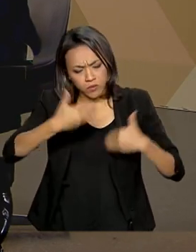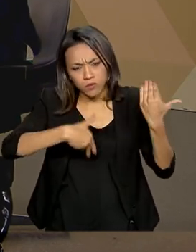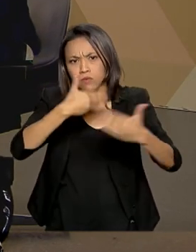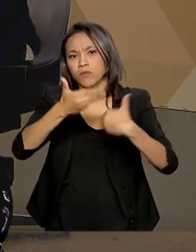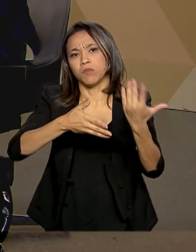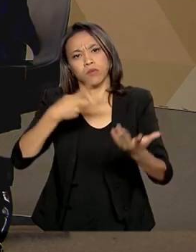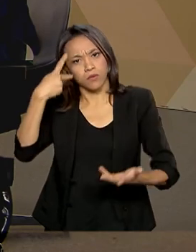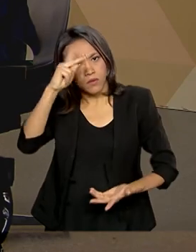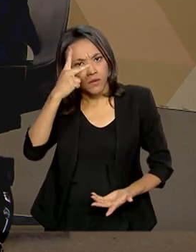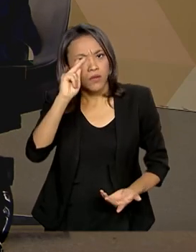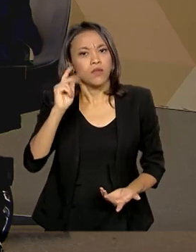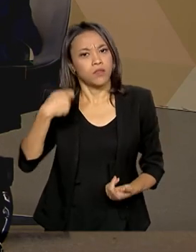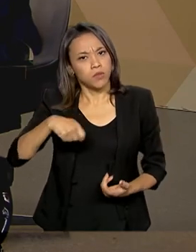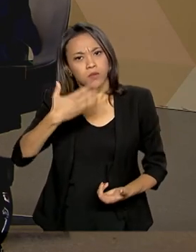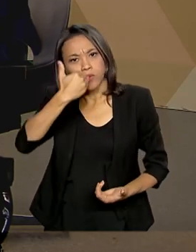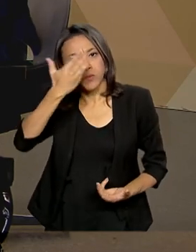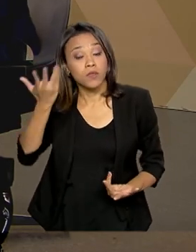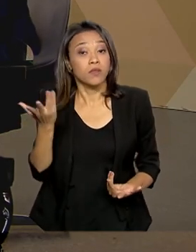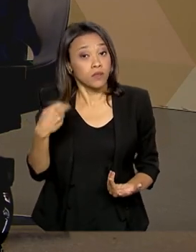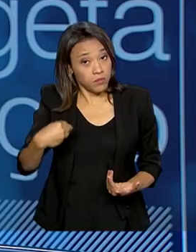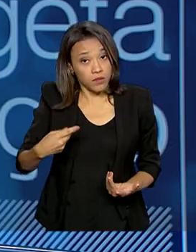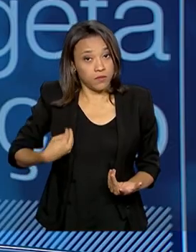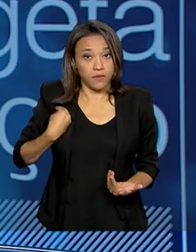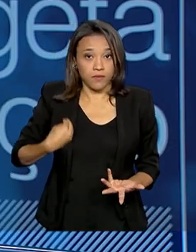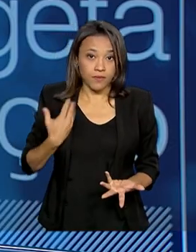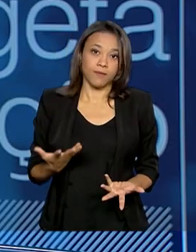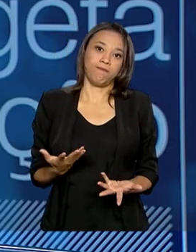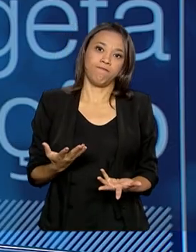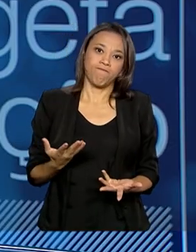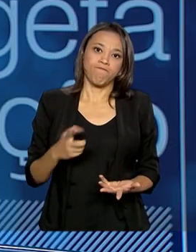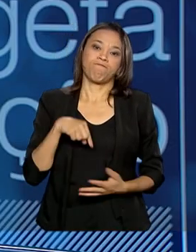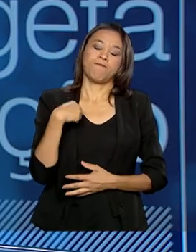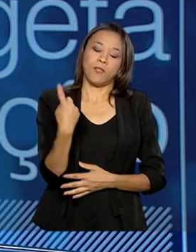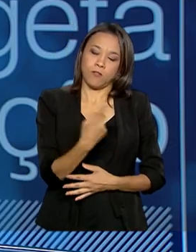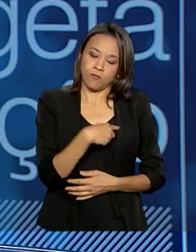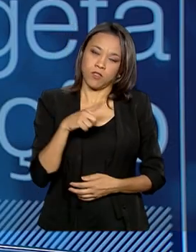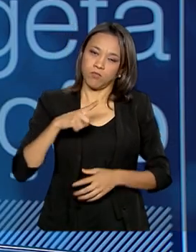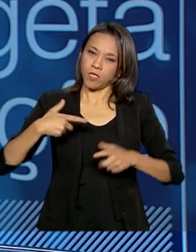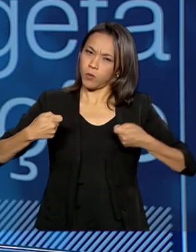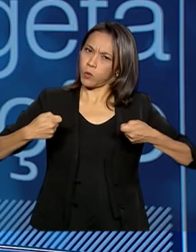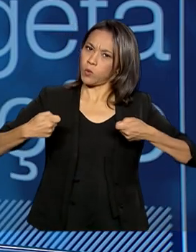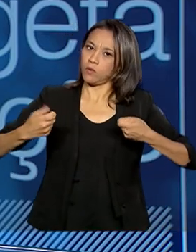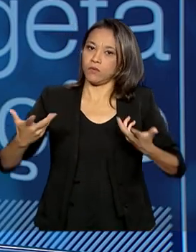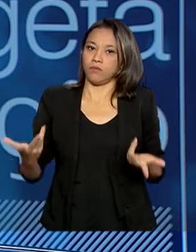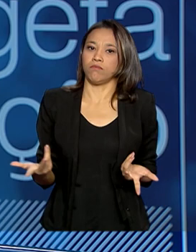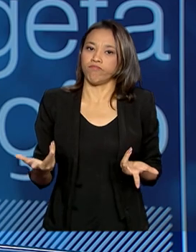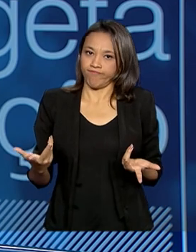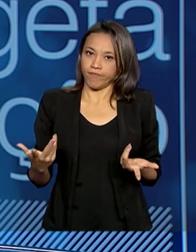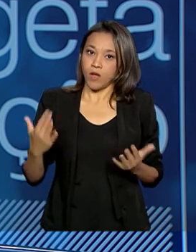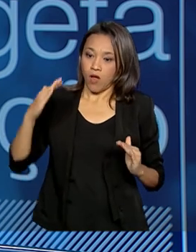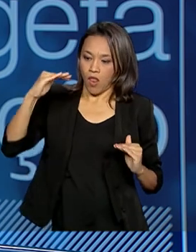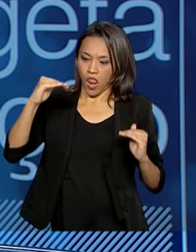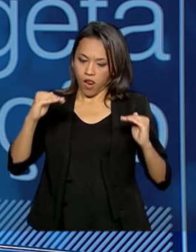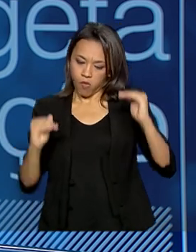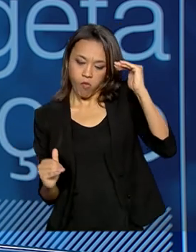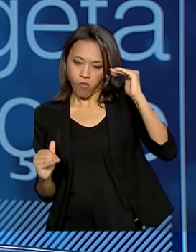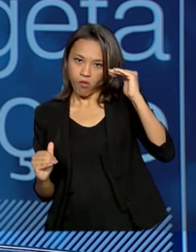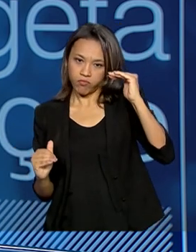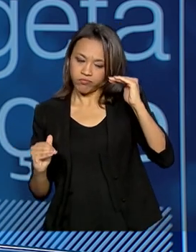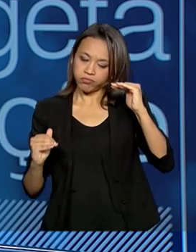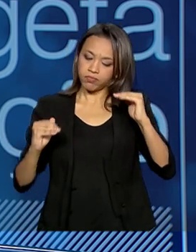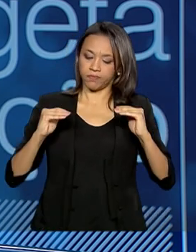eles precisam comer, eles precisam viver. E a gente tem que ter o equilíbrio, a preservação do meio ambiente e a